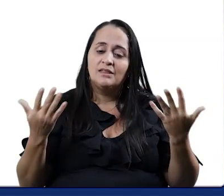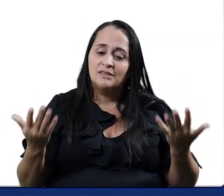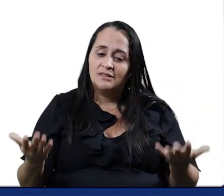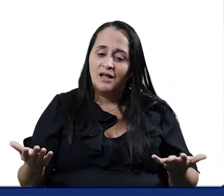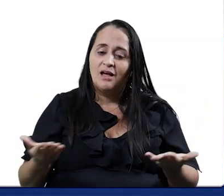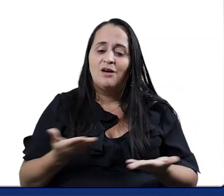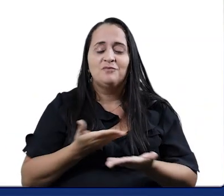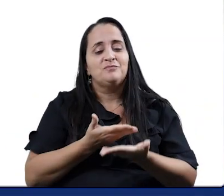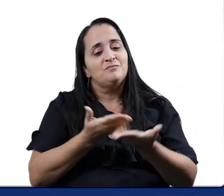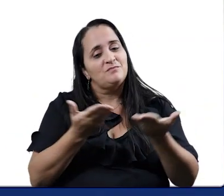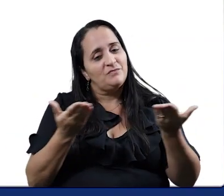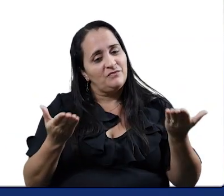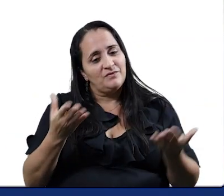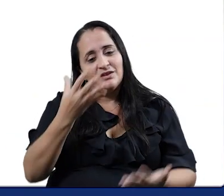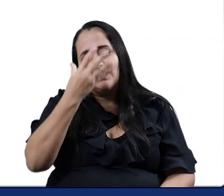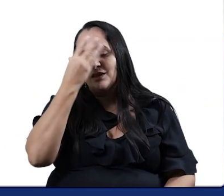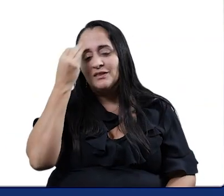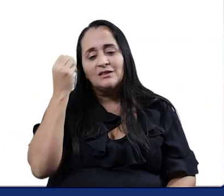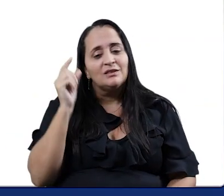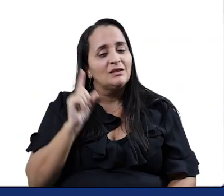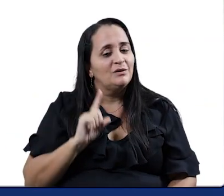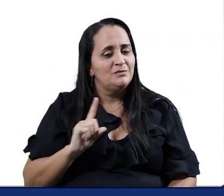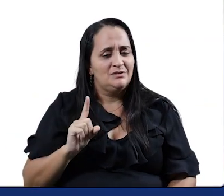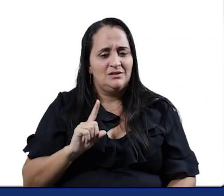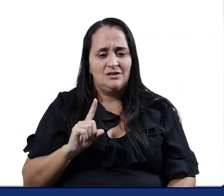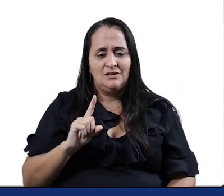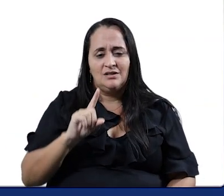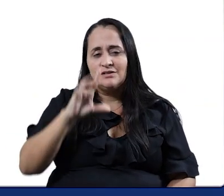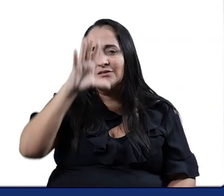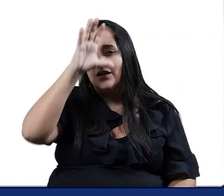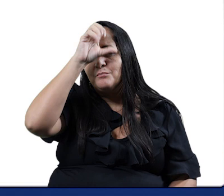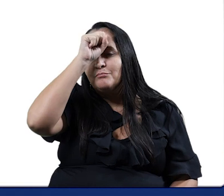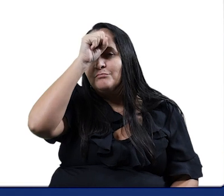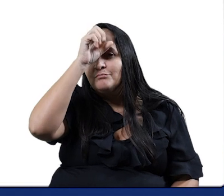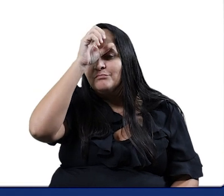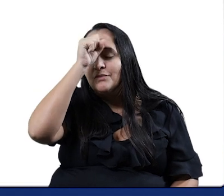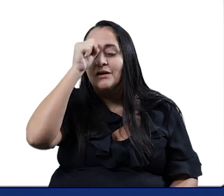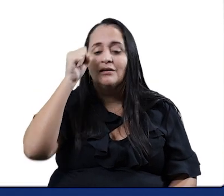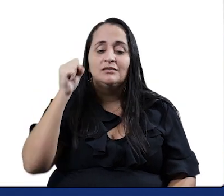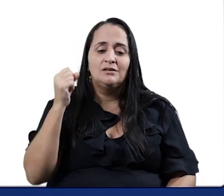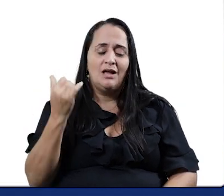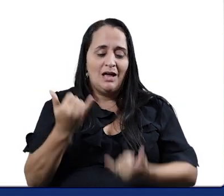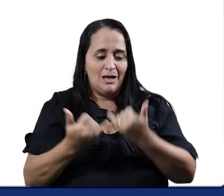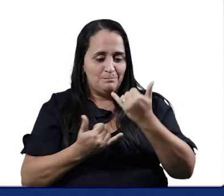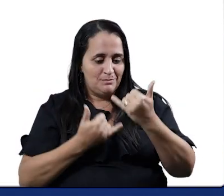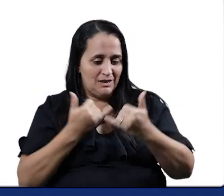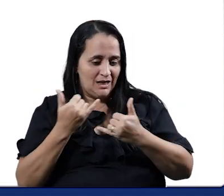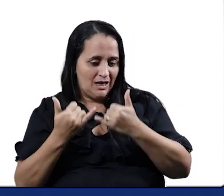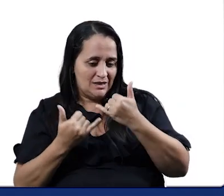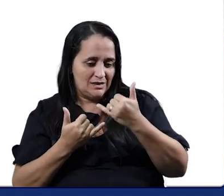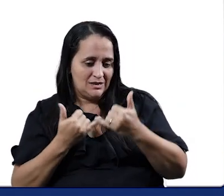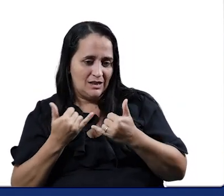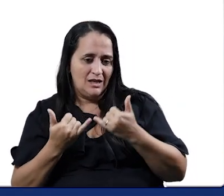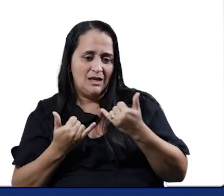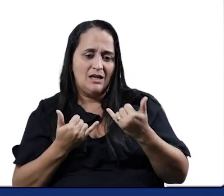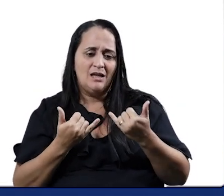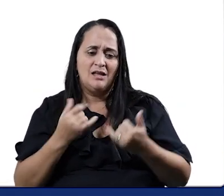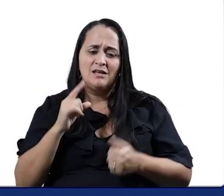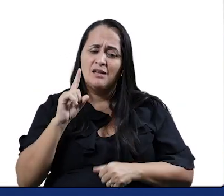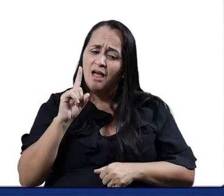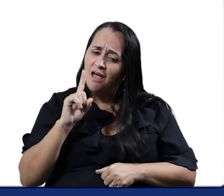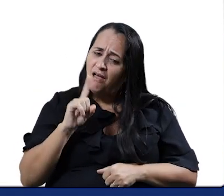Então, crianças, não esqueçam, a brincadeira não é só uma